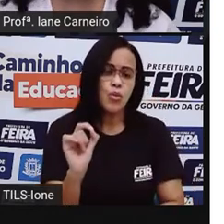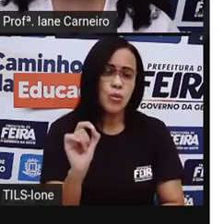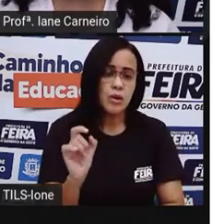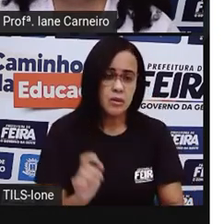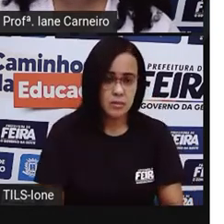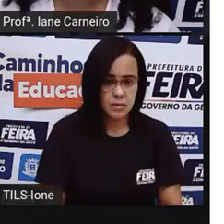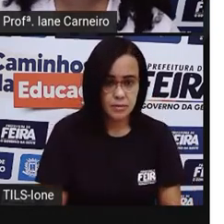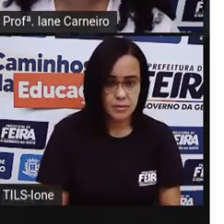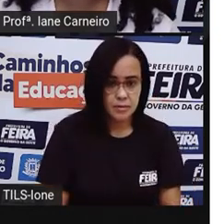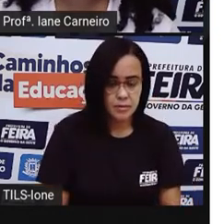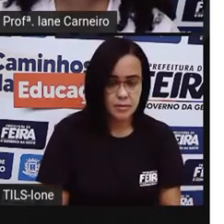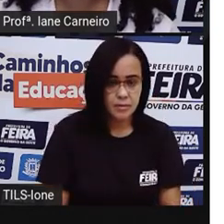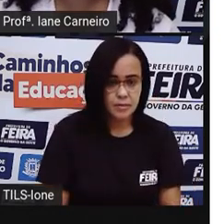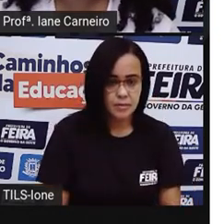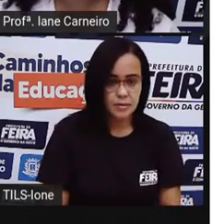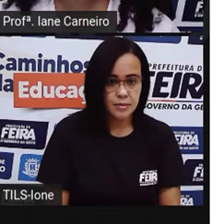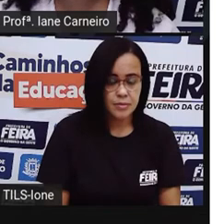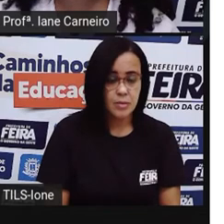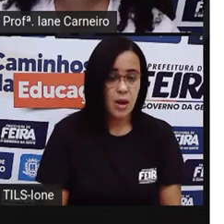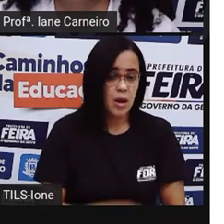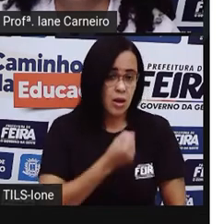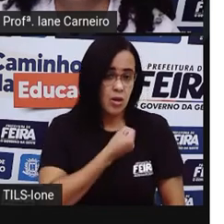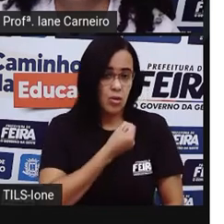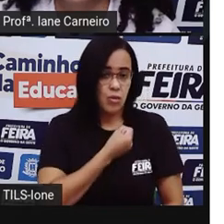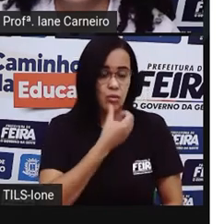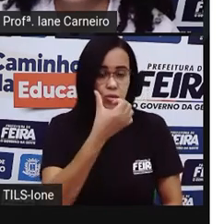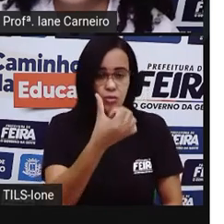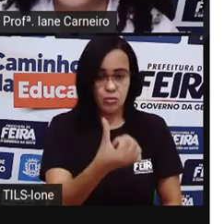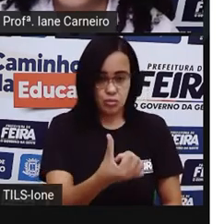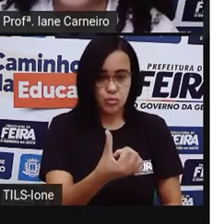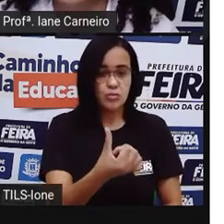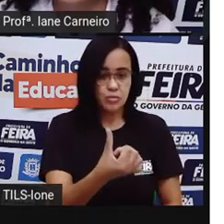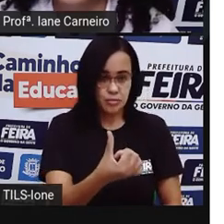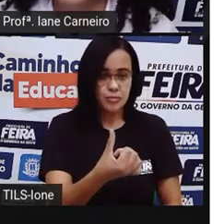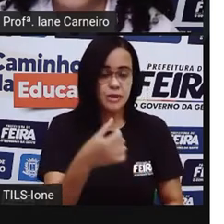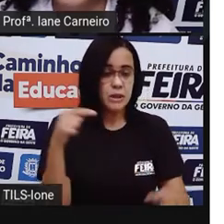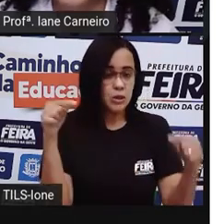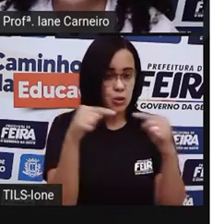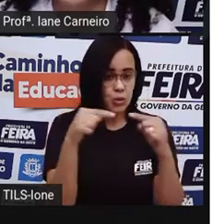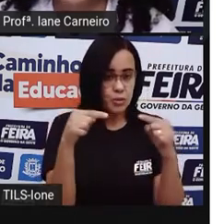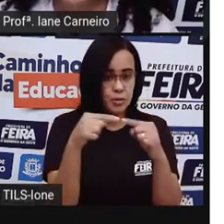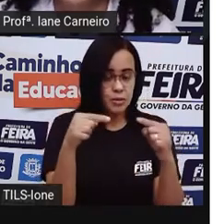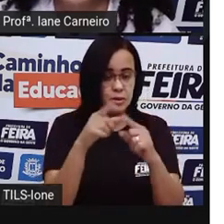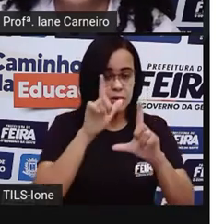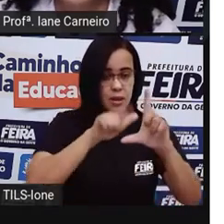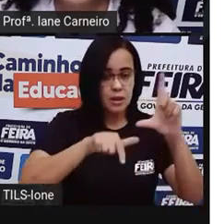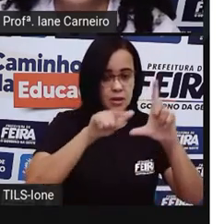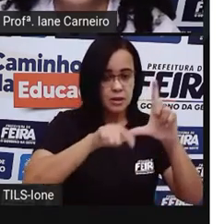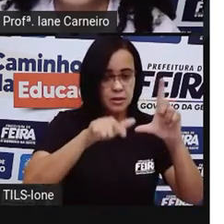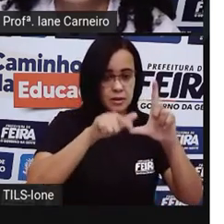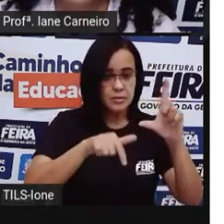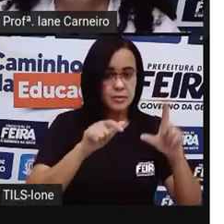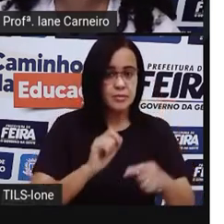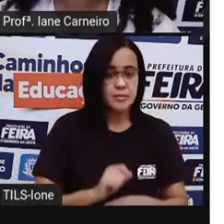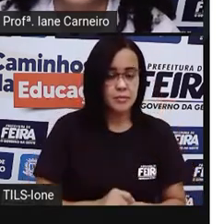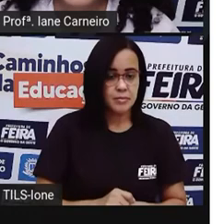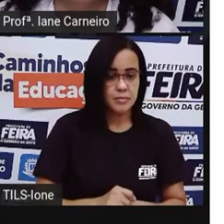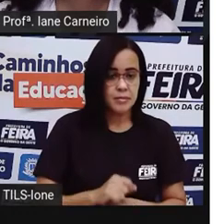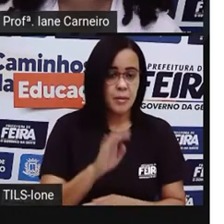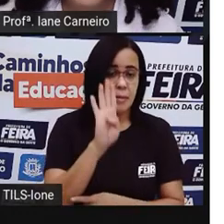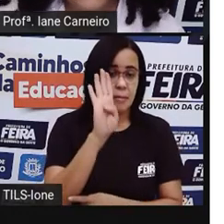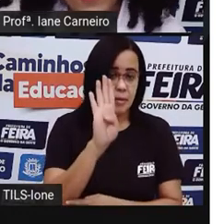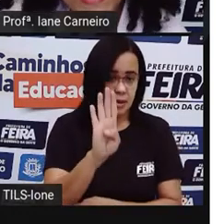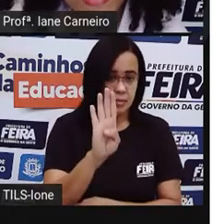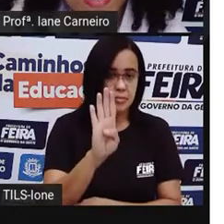Olha, você vai olhar o número, olha só, o número 6. E qual é a letra? Letra B.